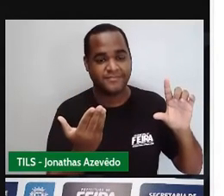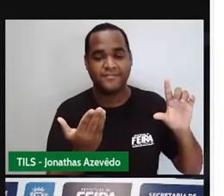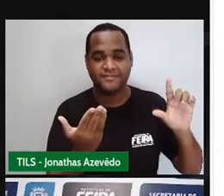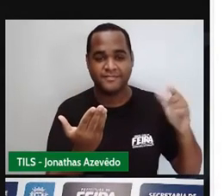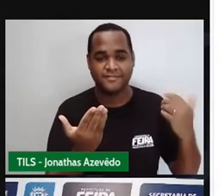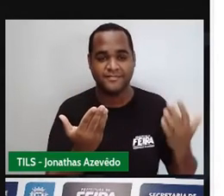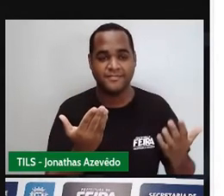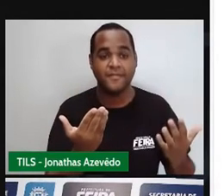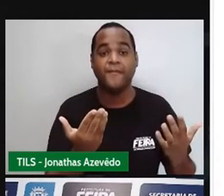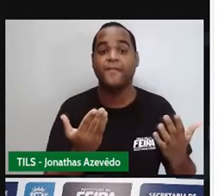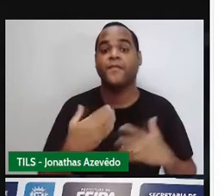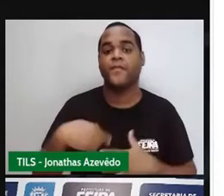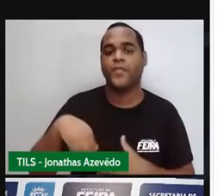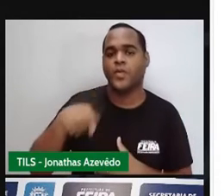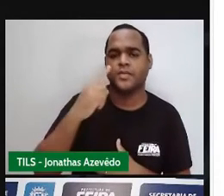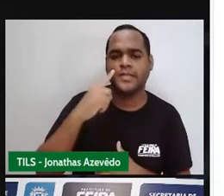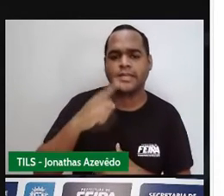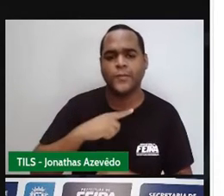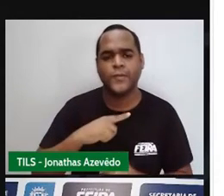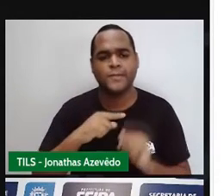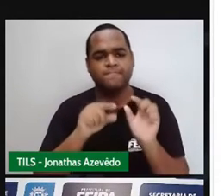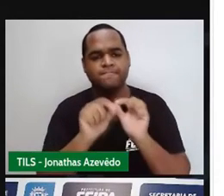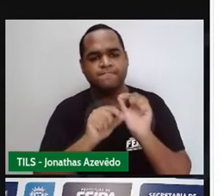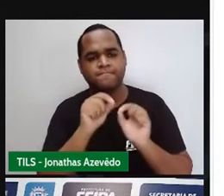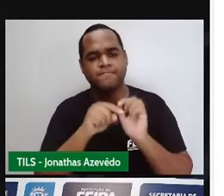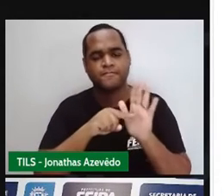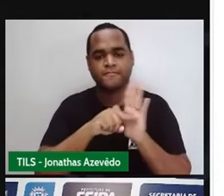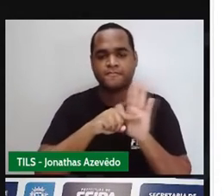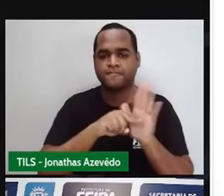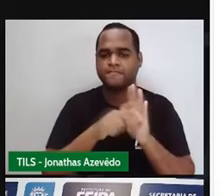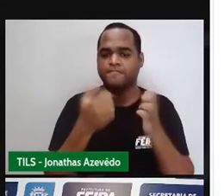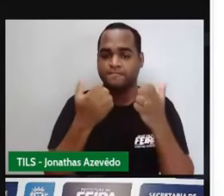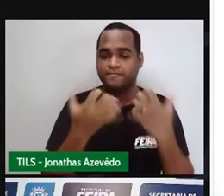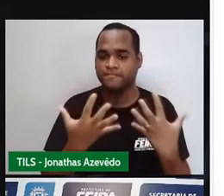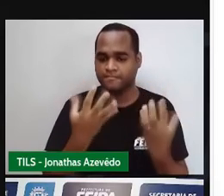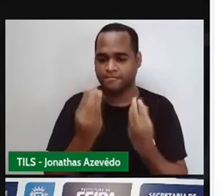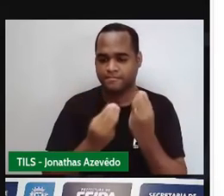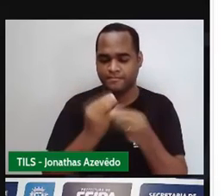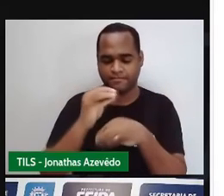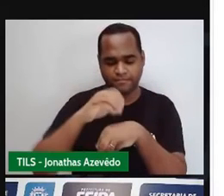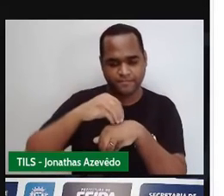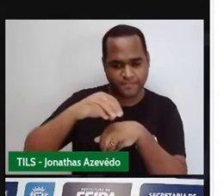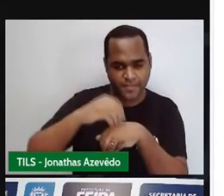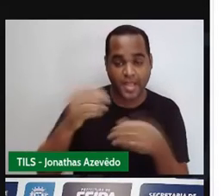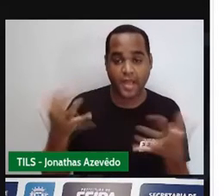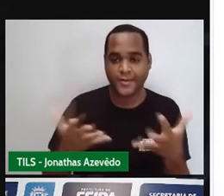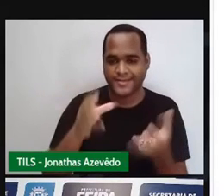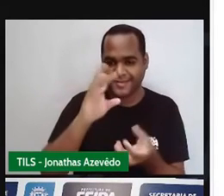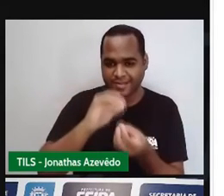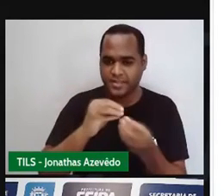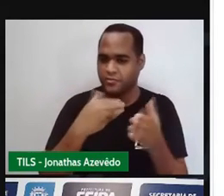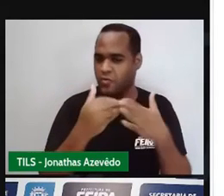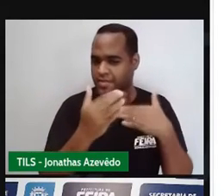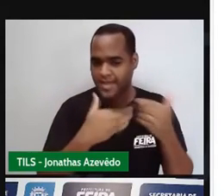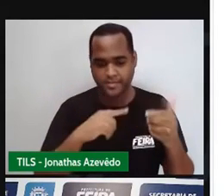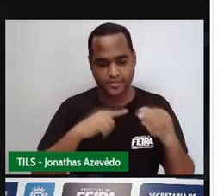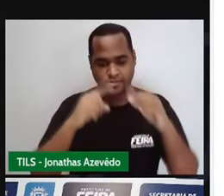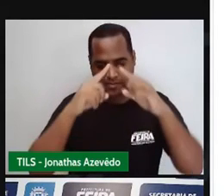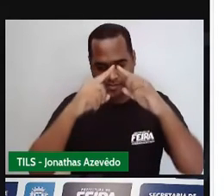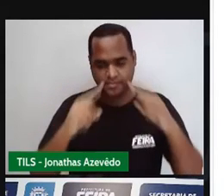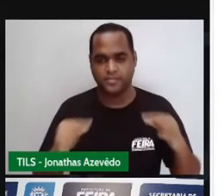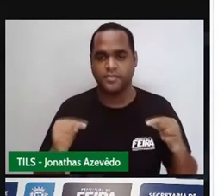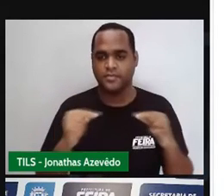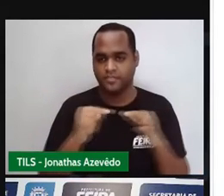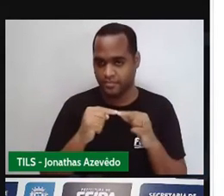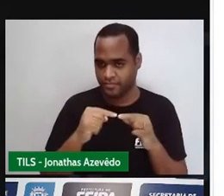E o que é que a gente tem pra investigar aqui? A gente vai levar isso agora para qualquer tipo de triângulo, tá?